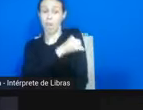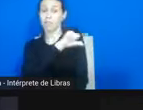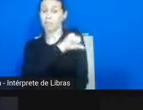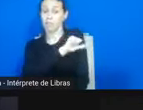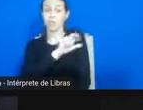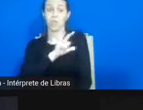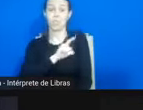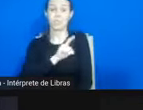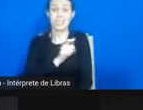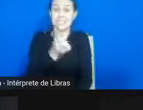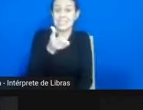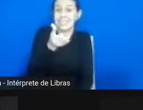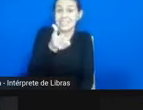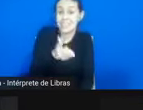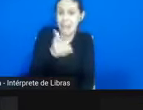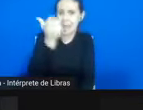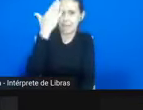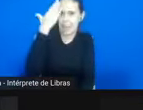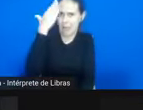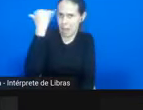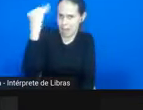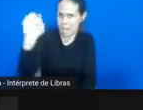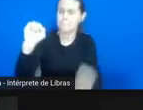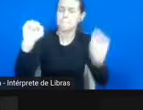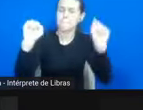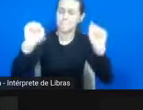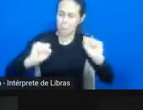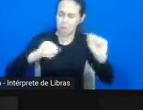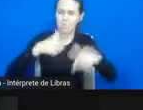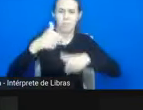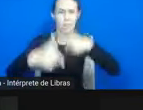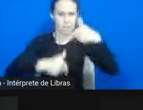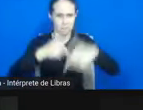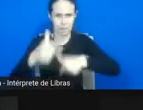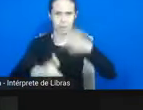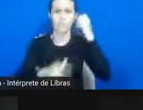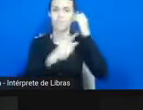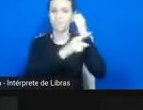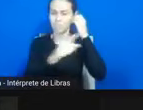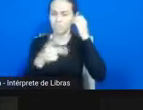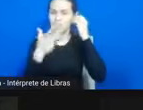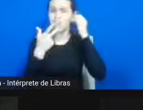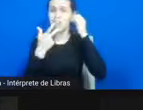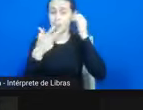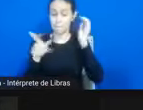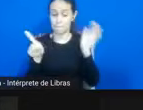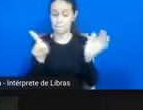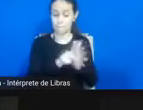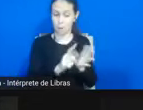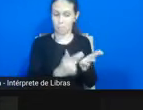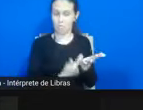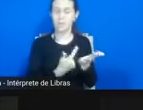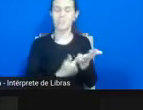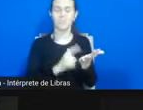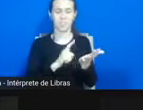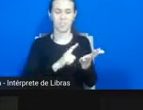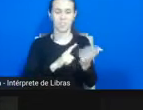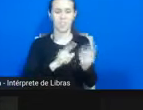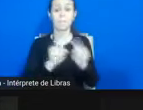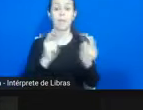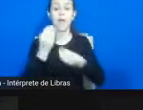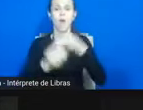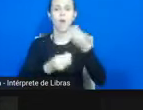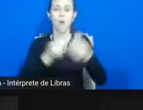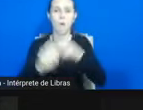quatro, no nono, porque, enfim, acho que vocês trabalharam super bem todas elas no livro, mas eu queria destacar o quanto trabalhar com fontes históricas e